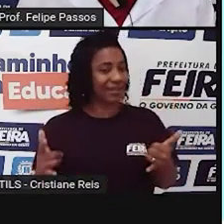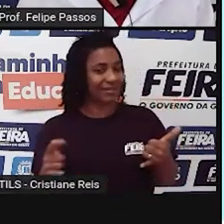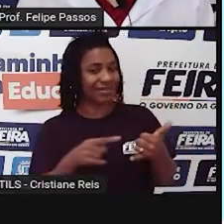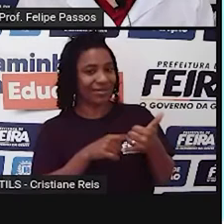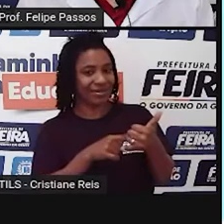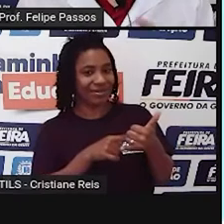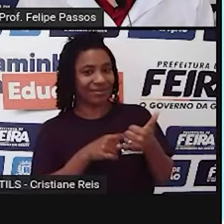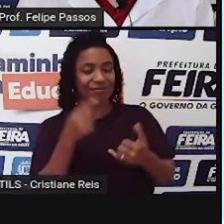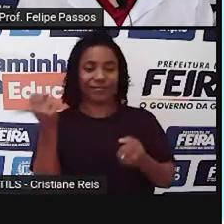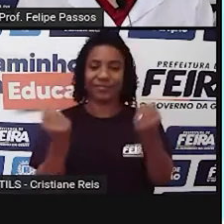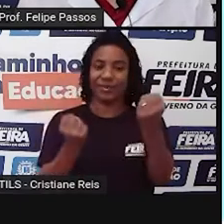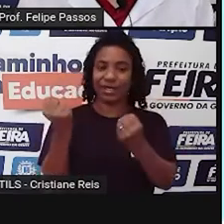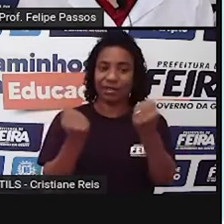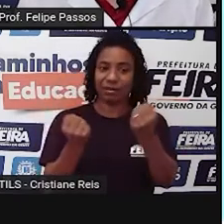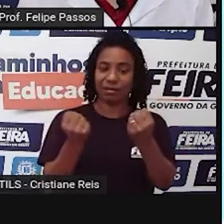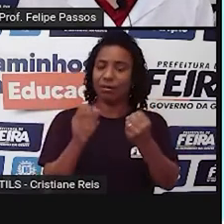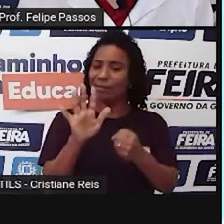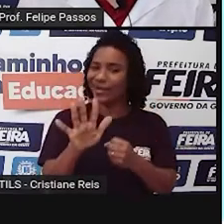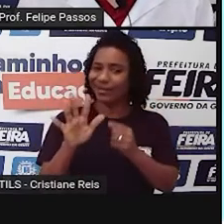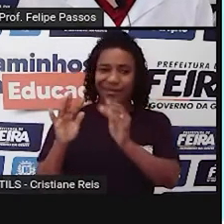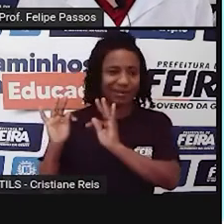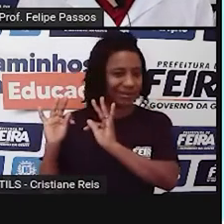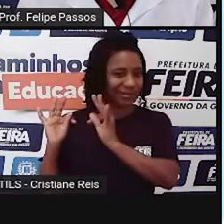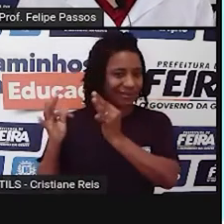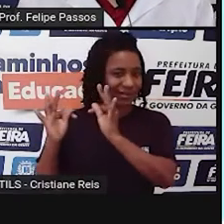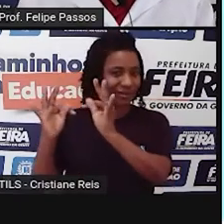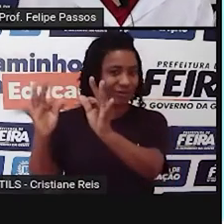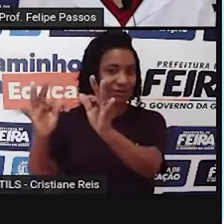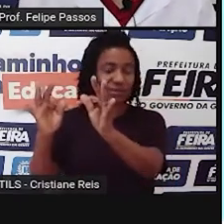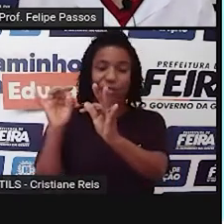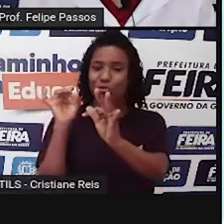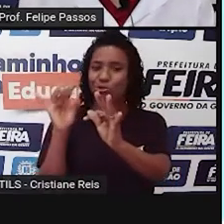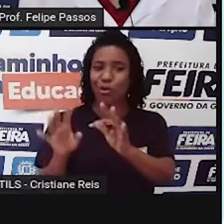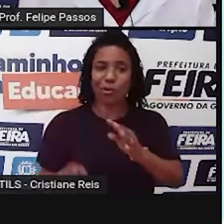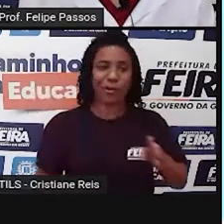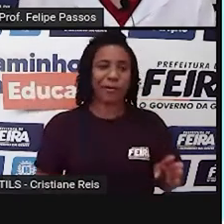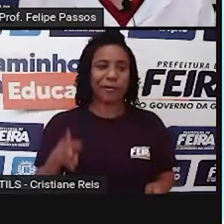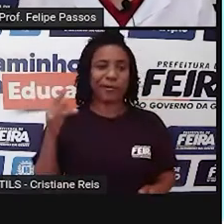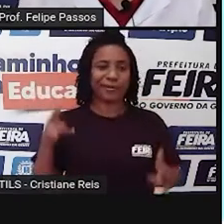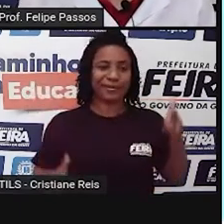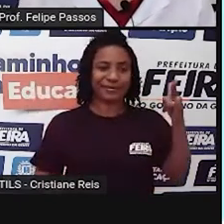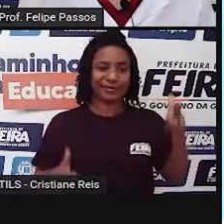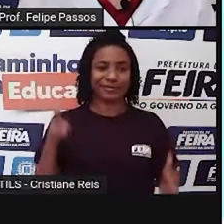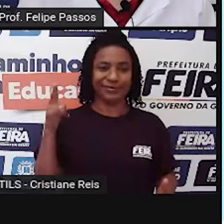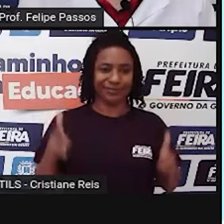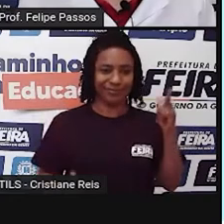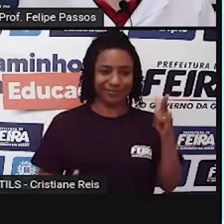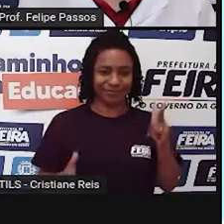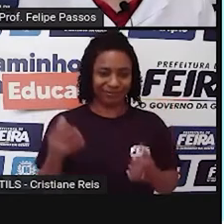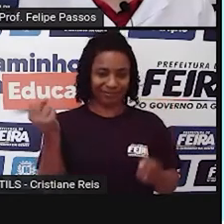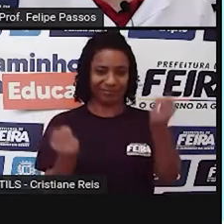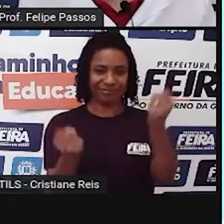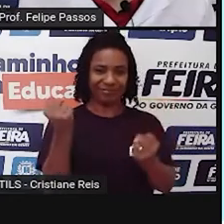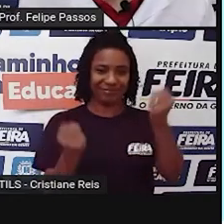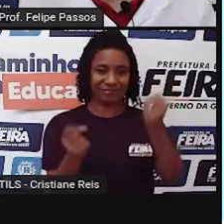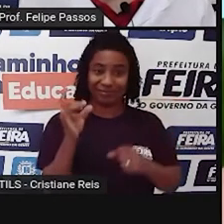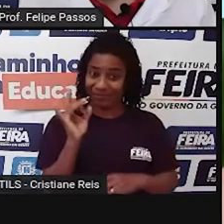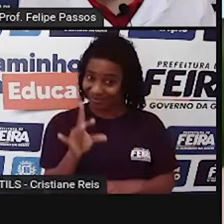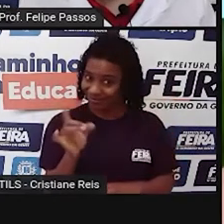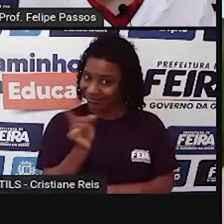né? Na verdade, tecnologia não é só essas ferramentas, não são só essas ferramentas que vêm na nossa mente.